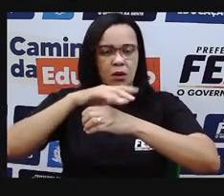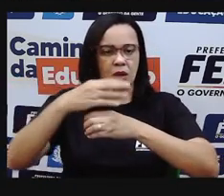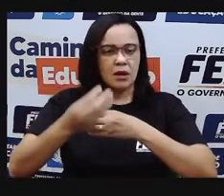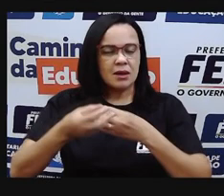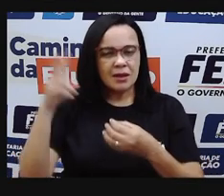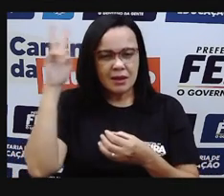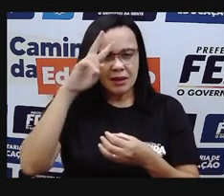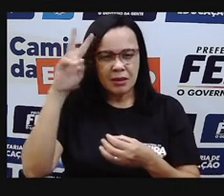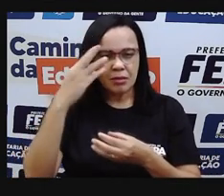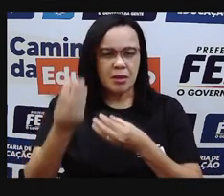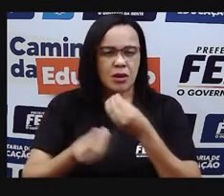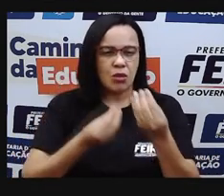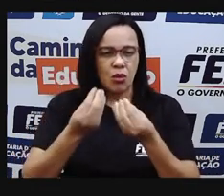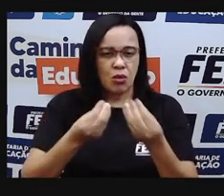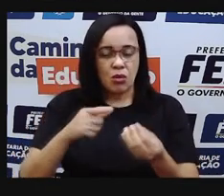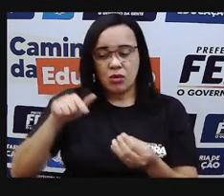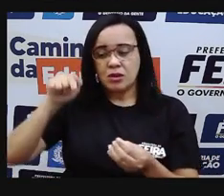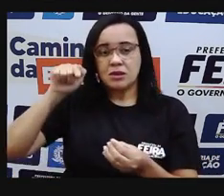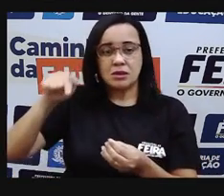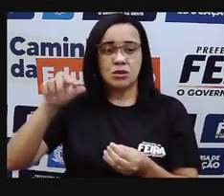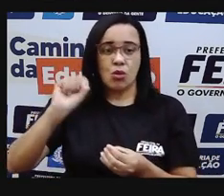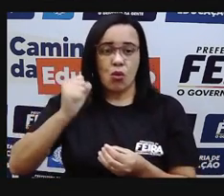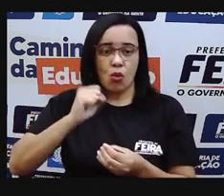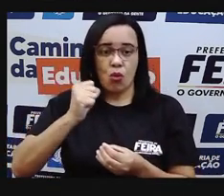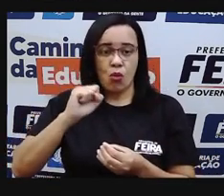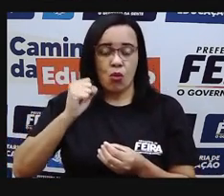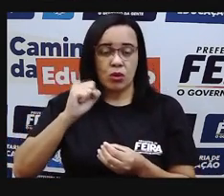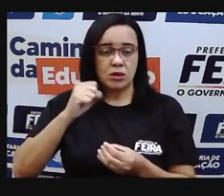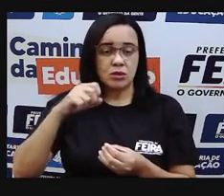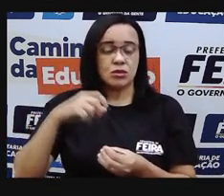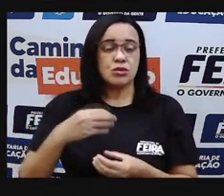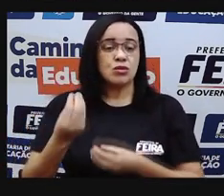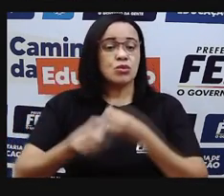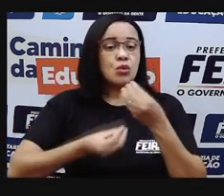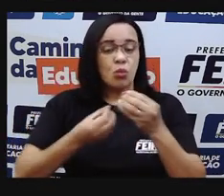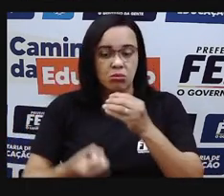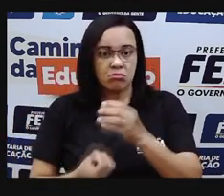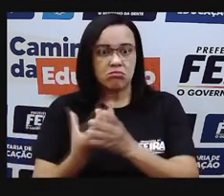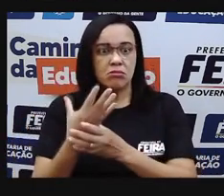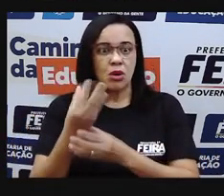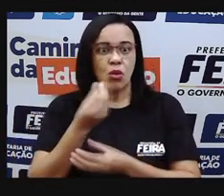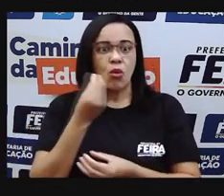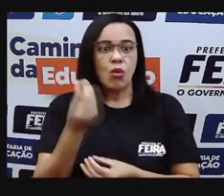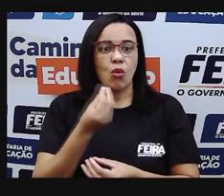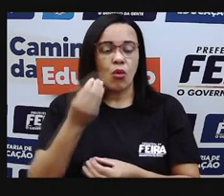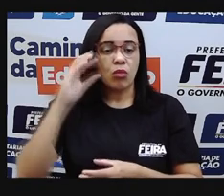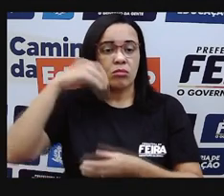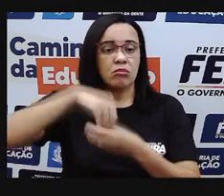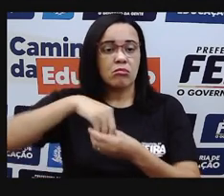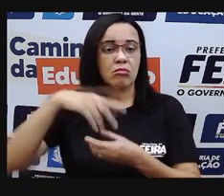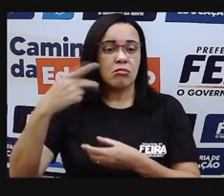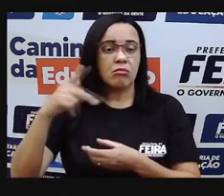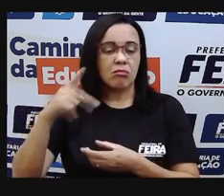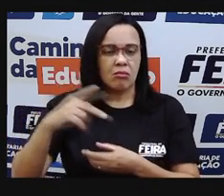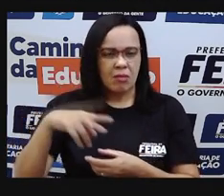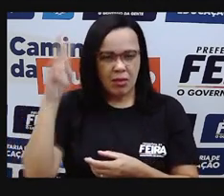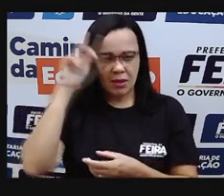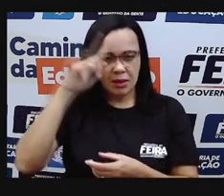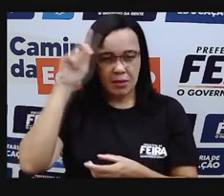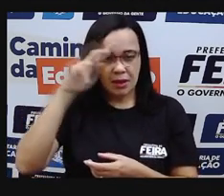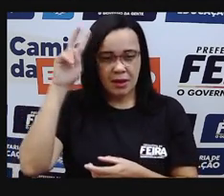78% dele é constituído, né? É formado de gás nitrogênio, certo?